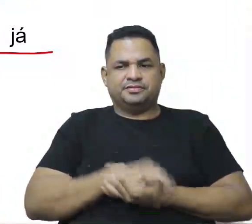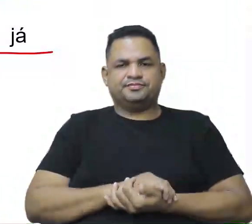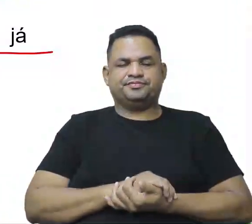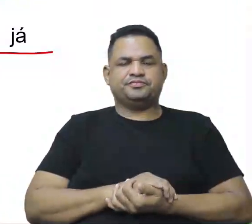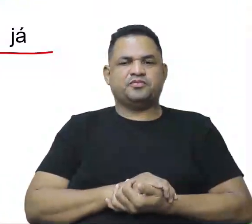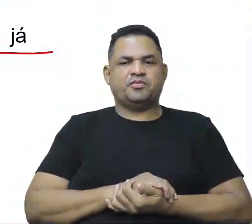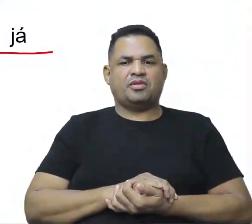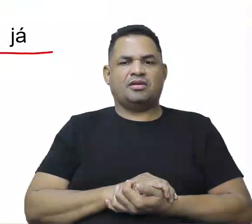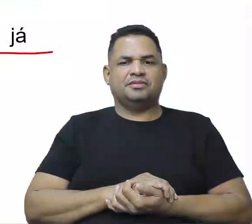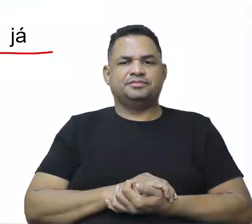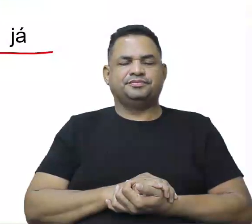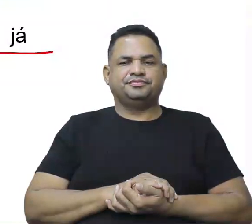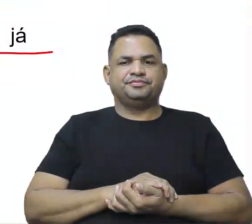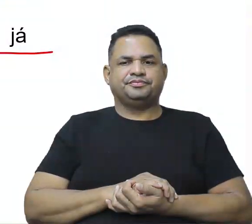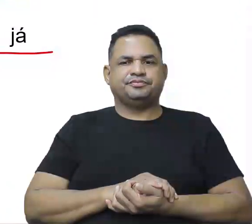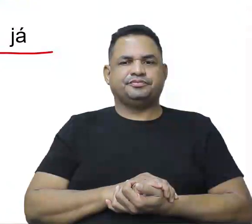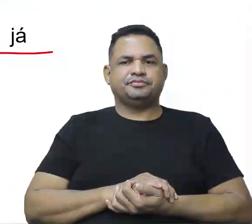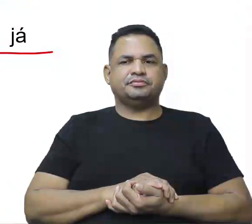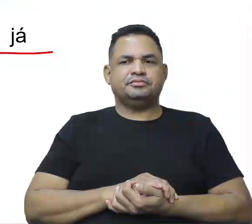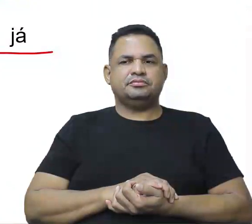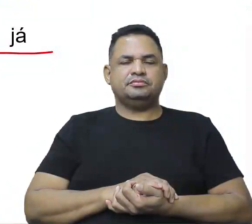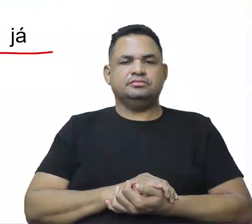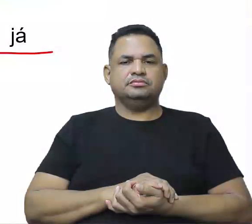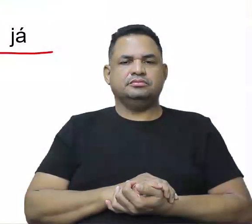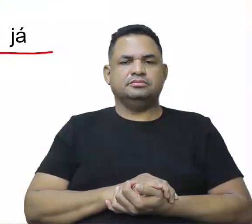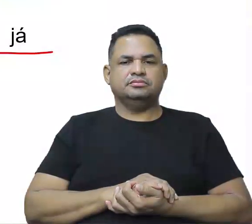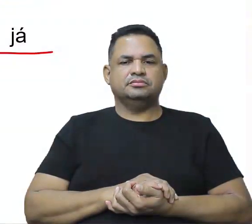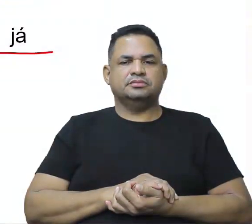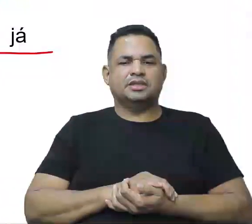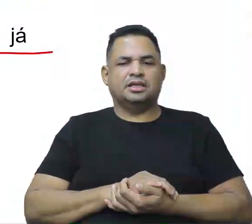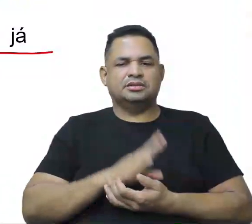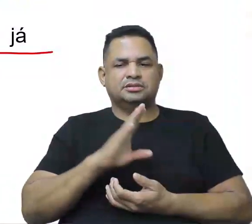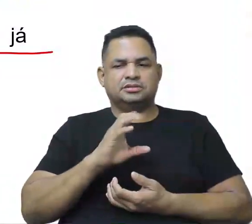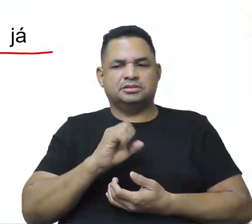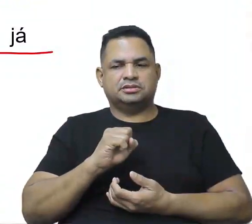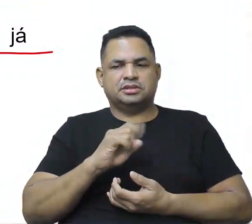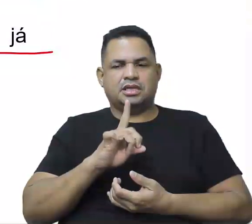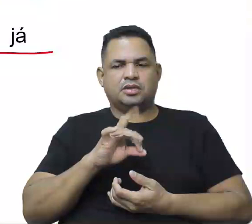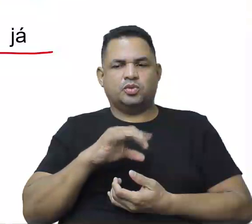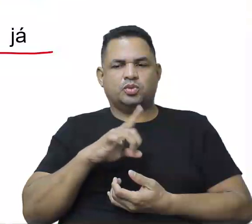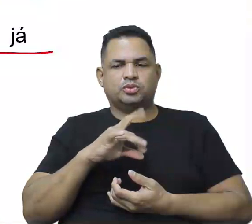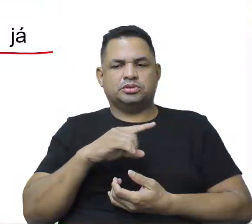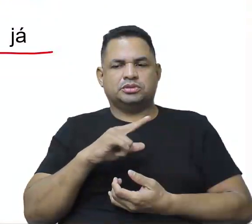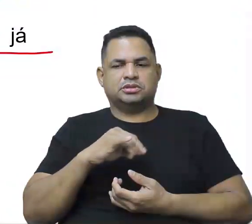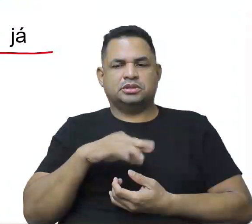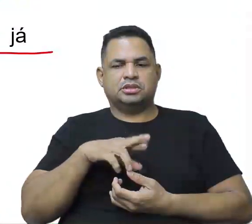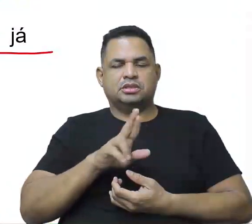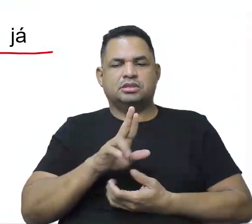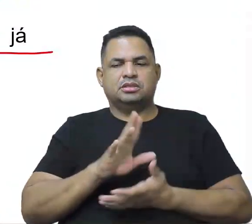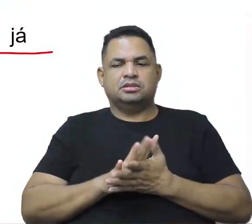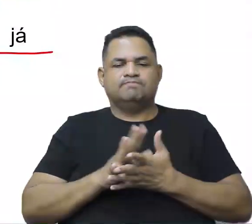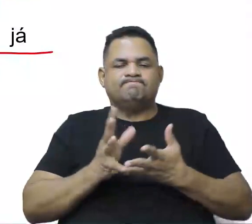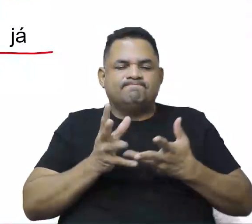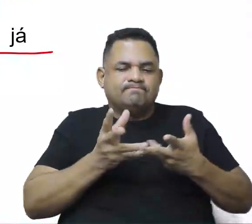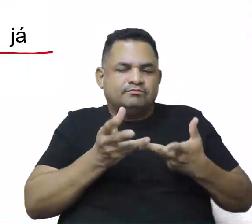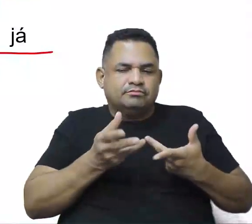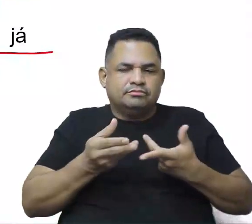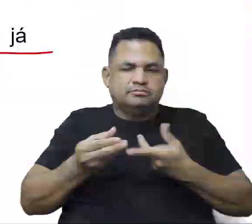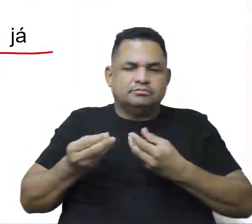Quando eu coloquei naquela parte na aula, a gente colocou seduzir, né? Tem toda uma questão ligada à sedução.